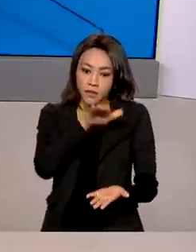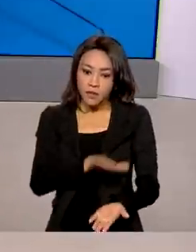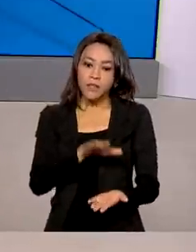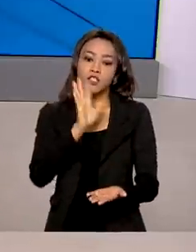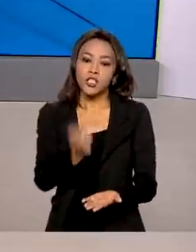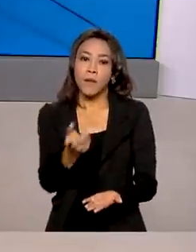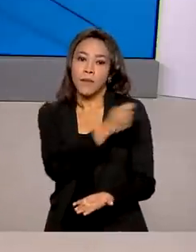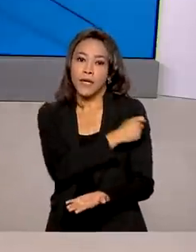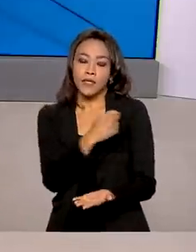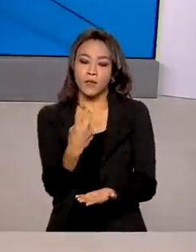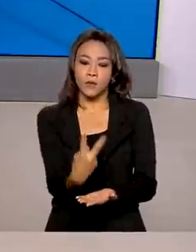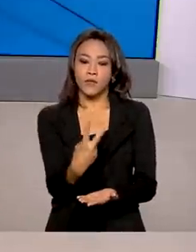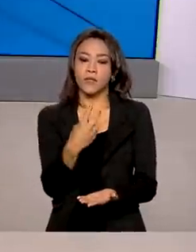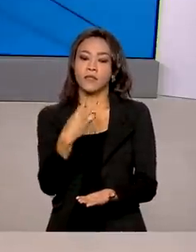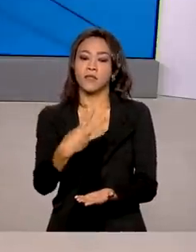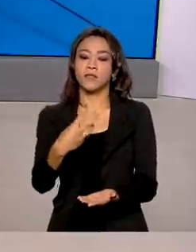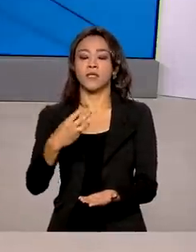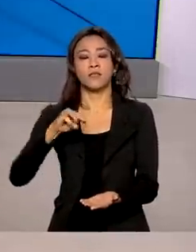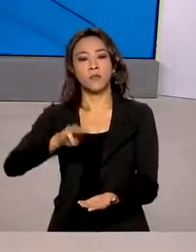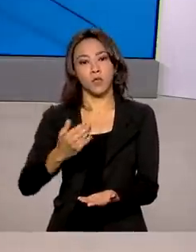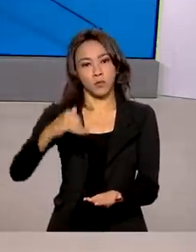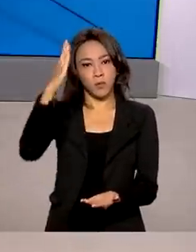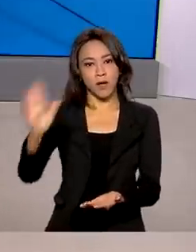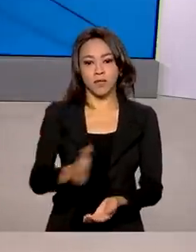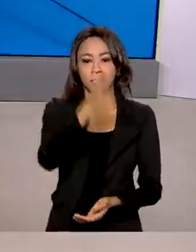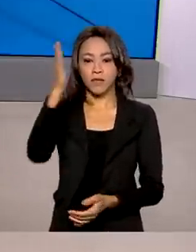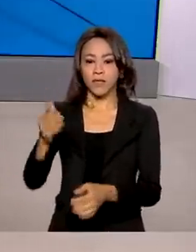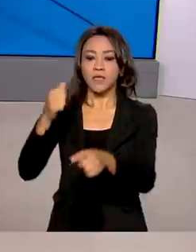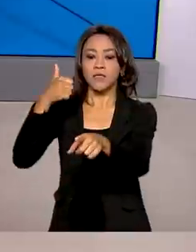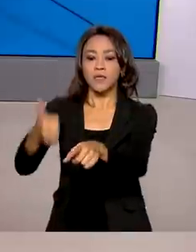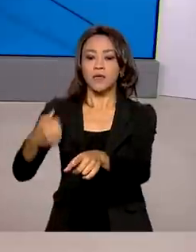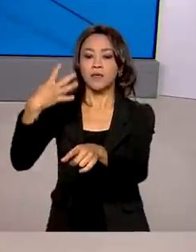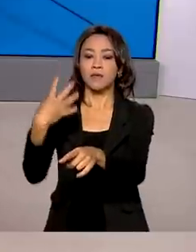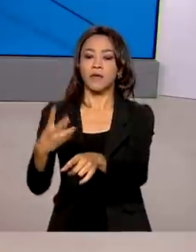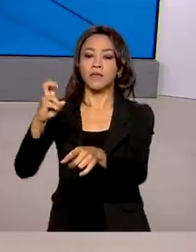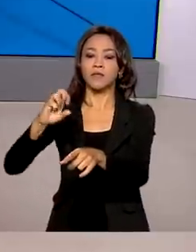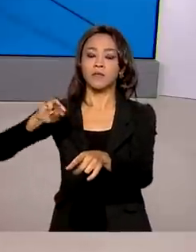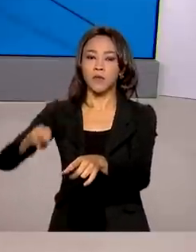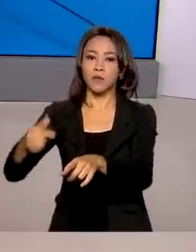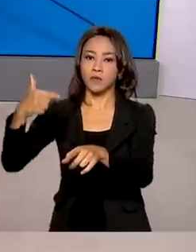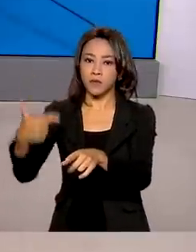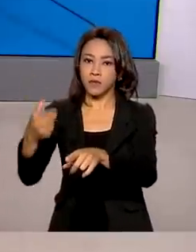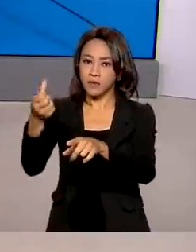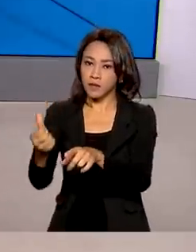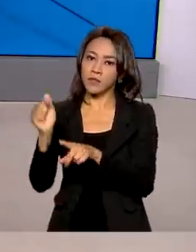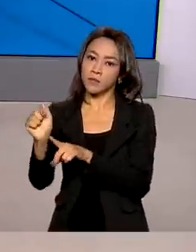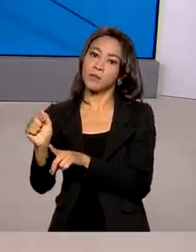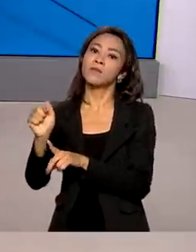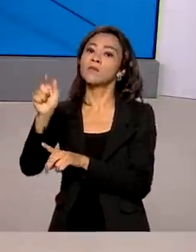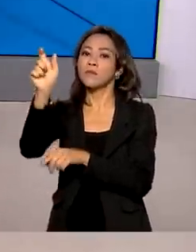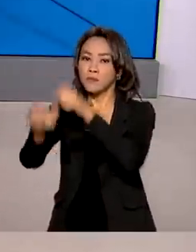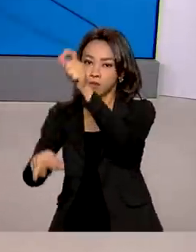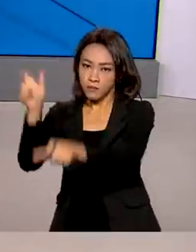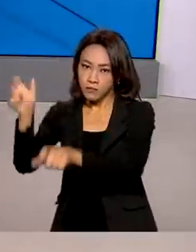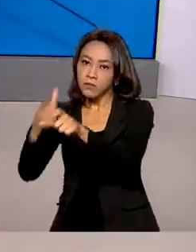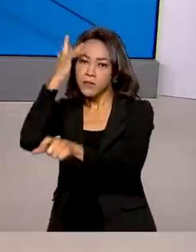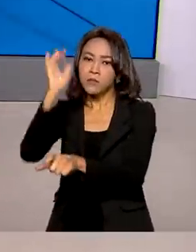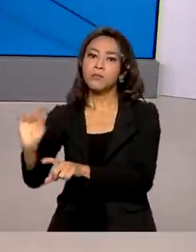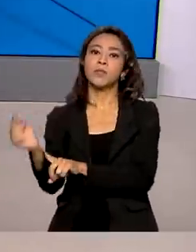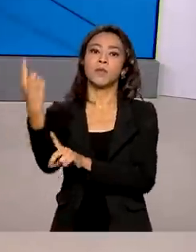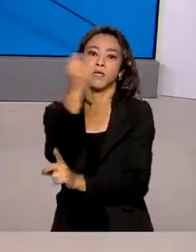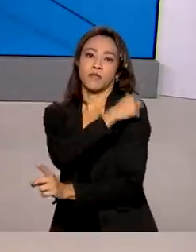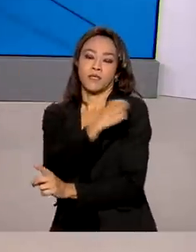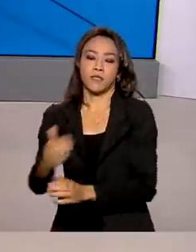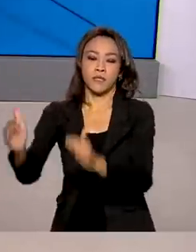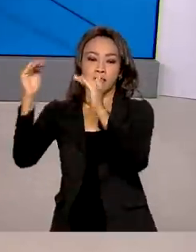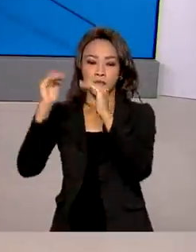233 milhões. 145 milhões 267 mil pessoas tomaram a primeira dose da vacina